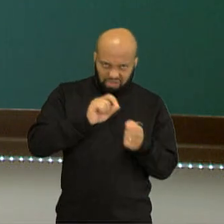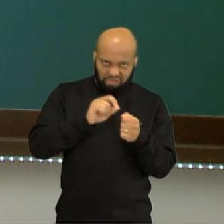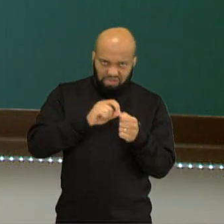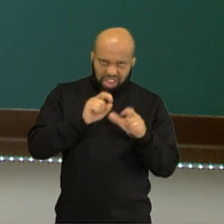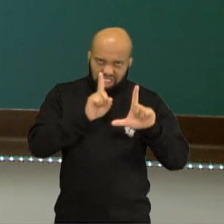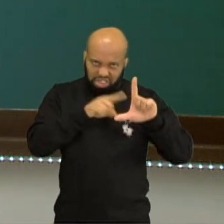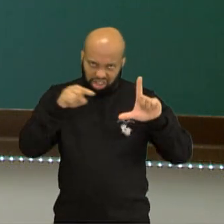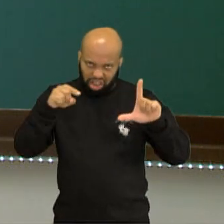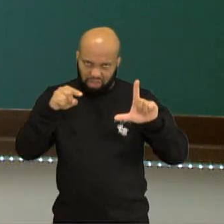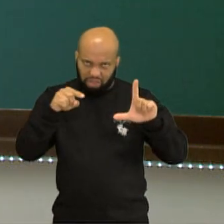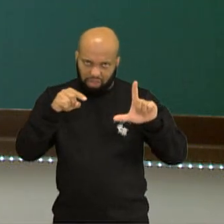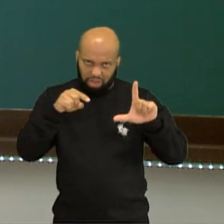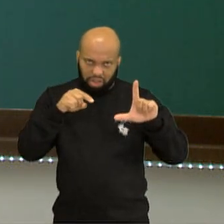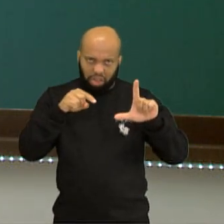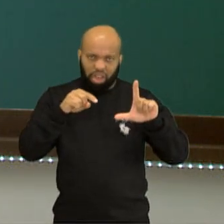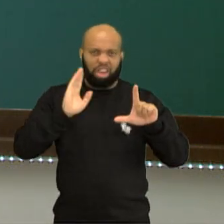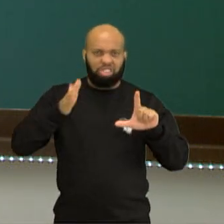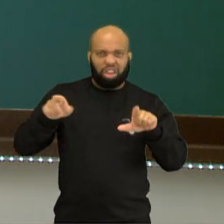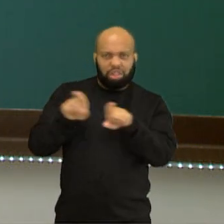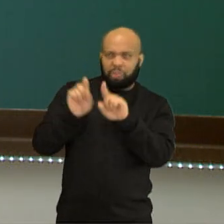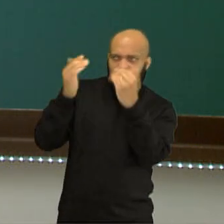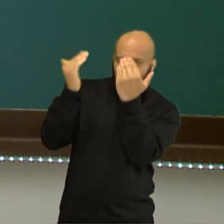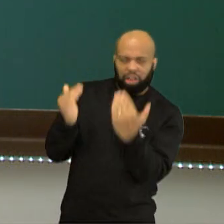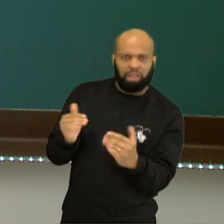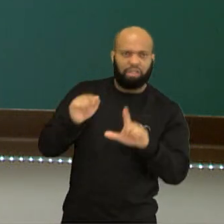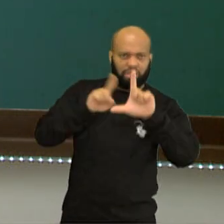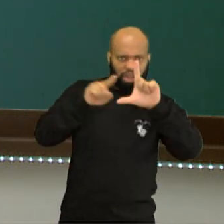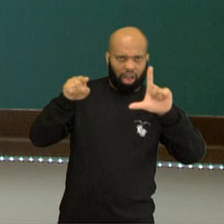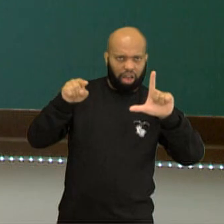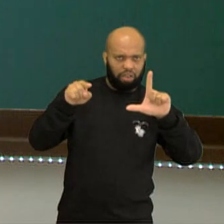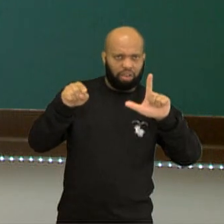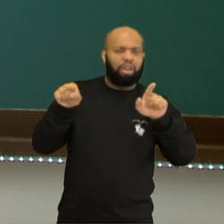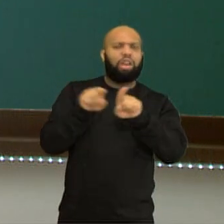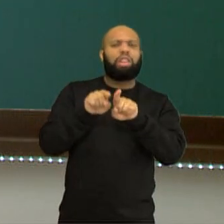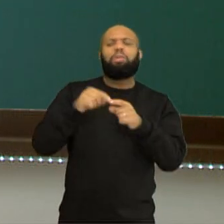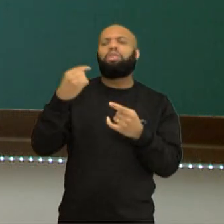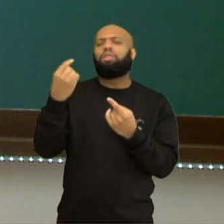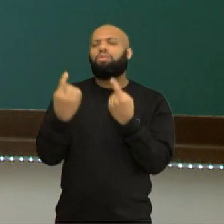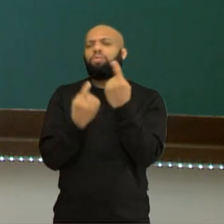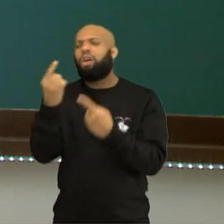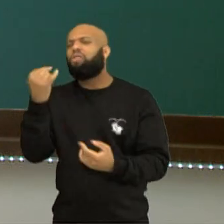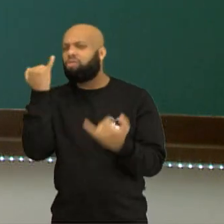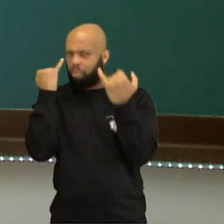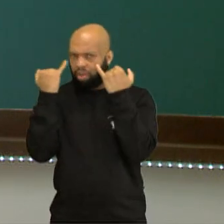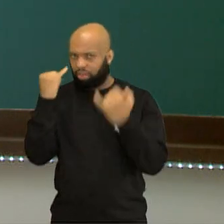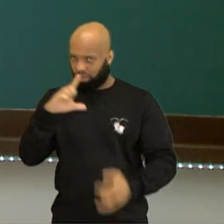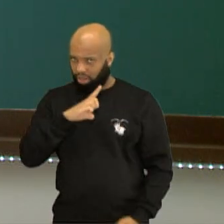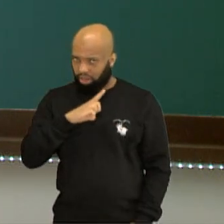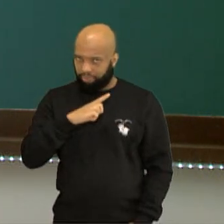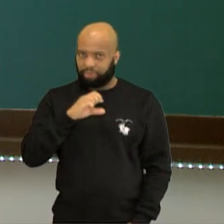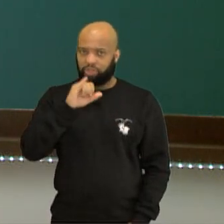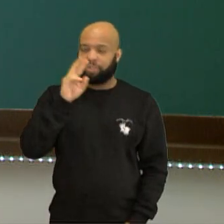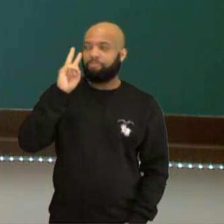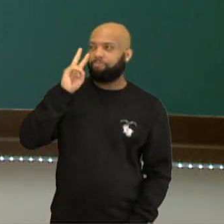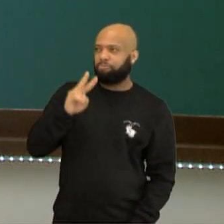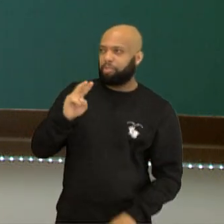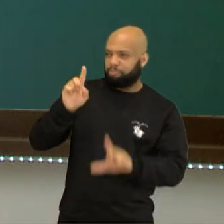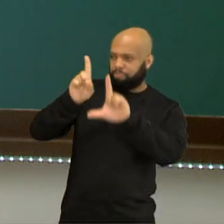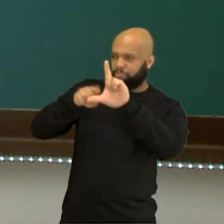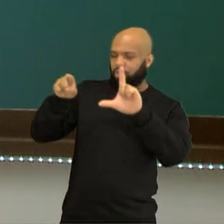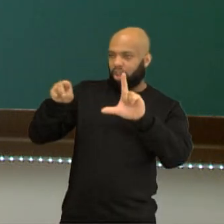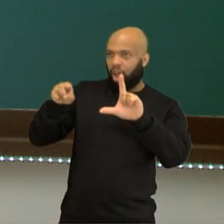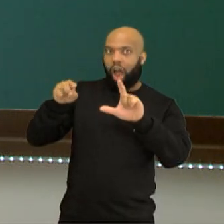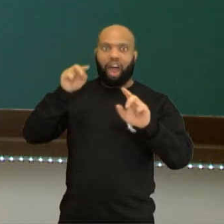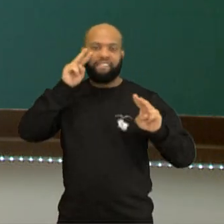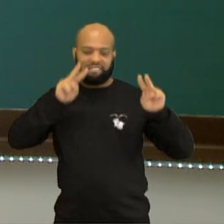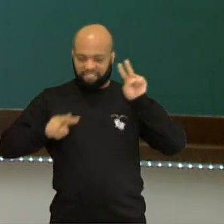Já verificou quais informações que ele pode trazer? E que, muitas vezes, quando você olha para um gráfico, fica tudo mais